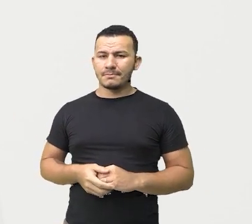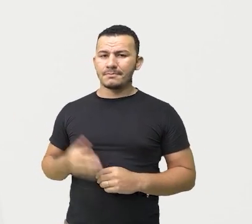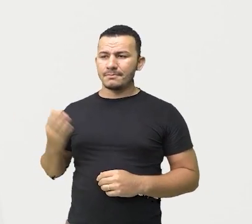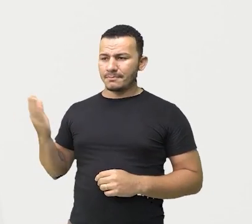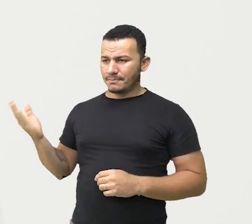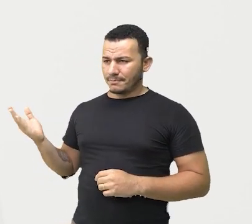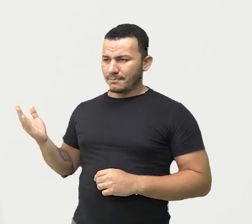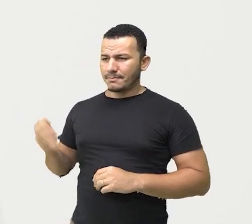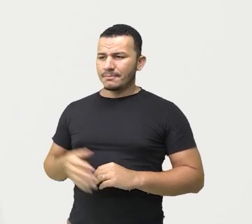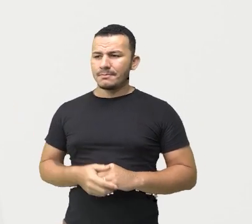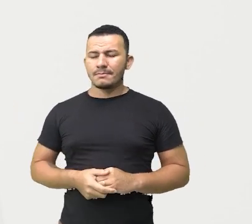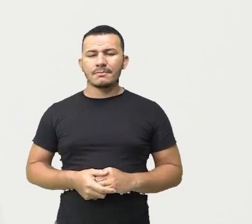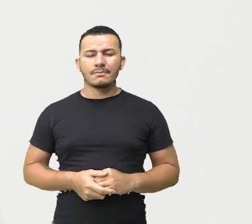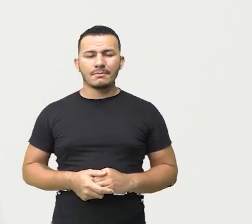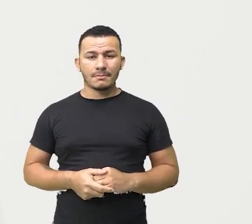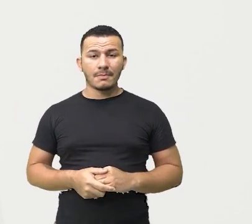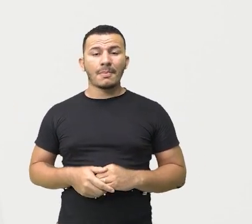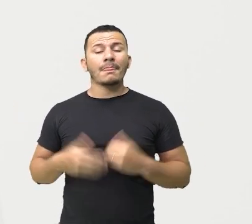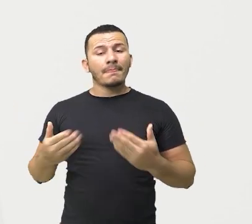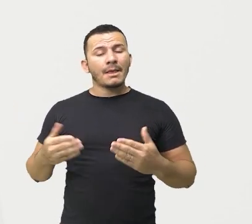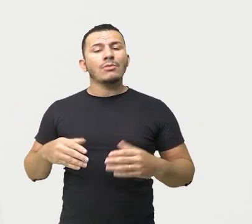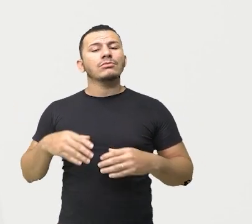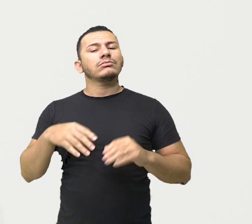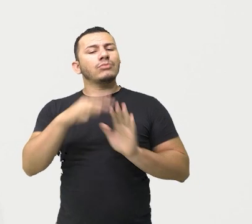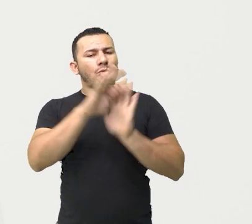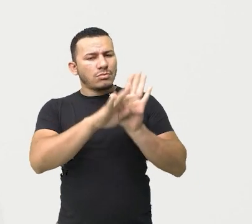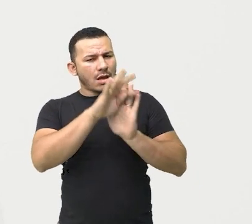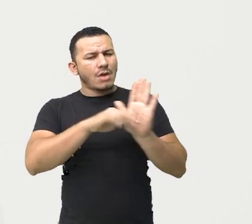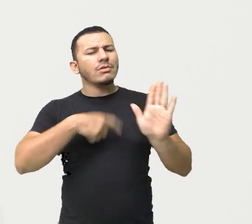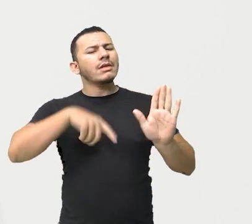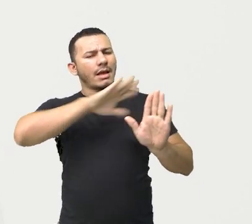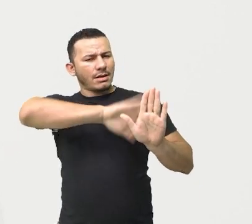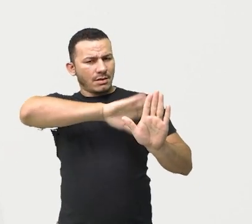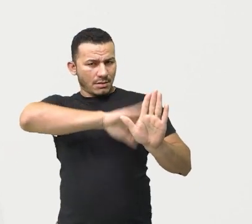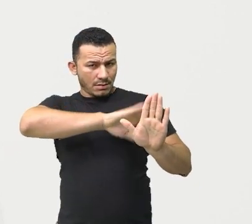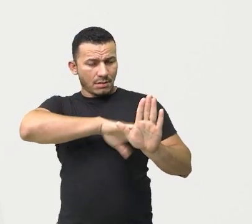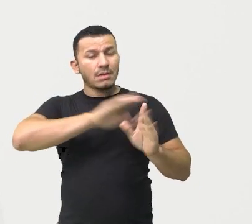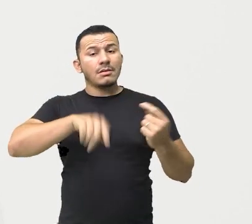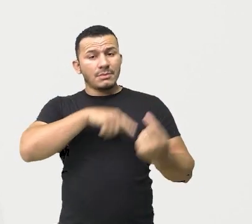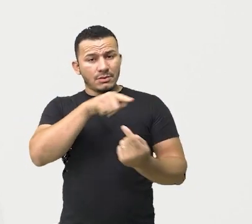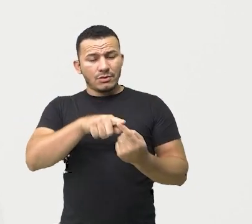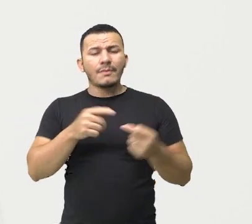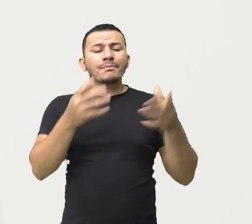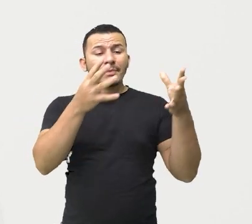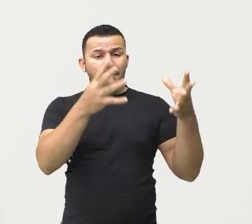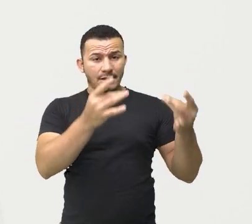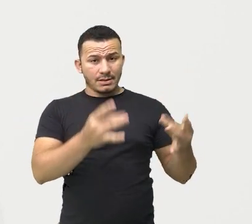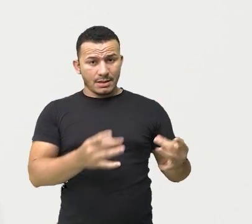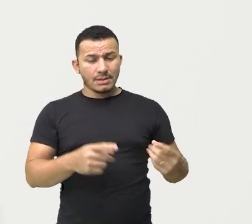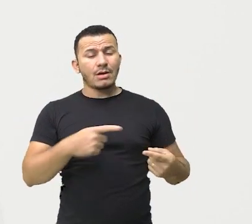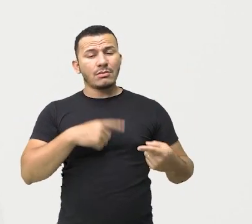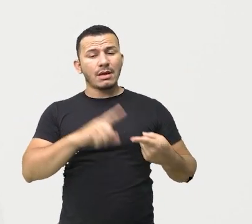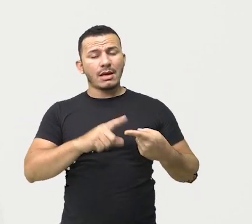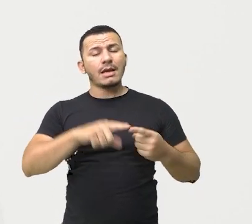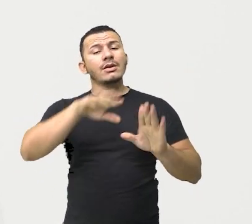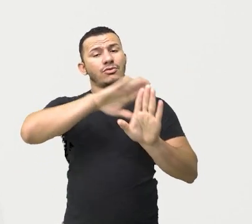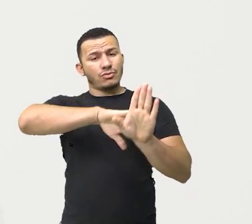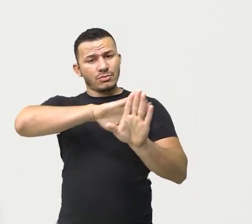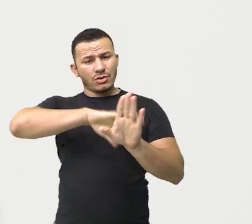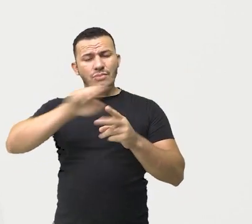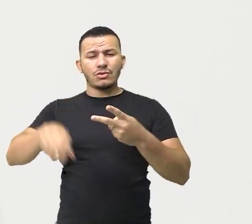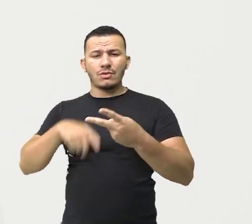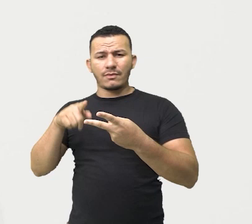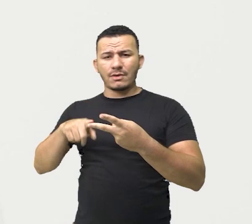conforme a intenção do texto, certo? As descrições são classificadas em subjetivas